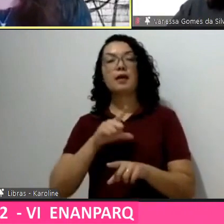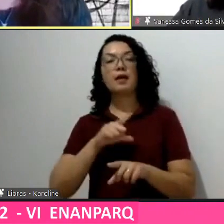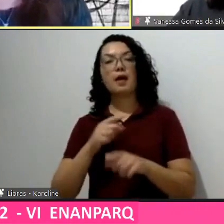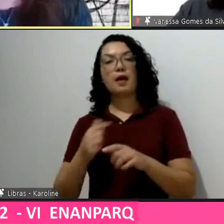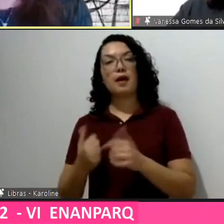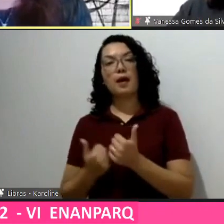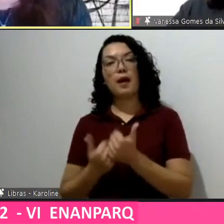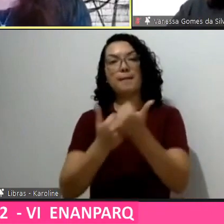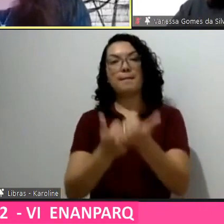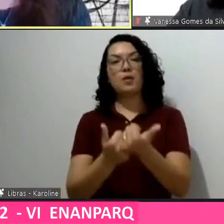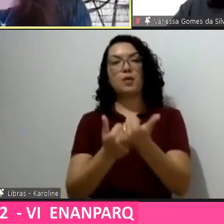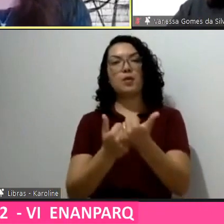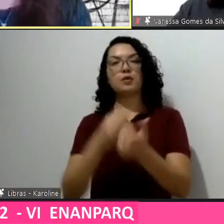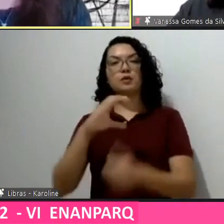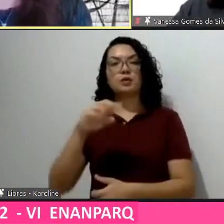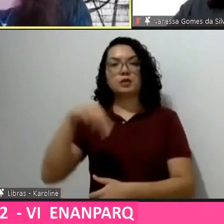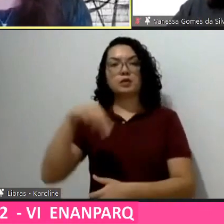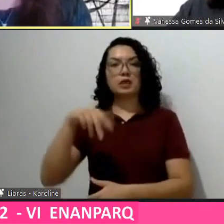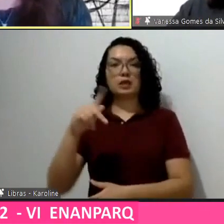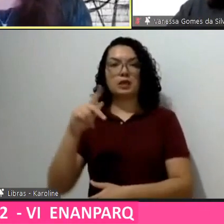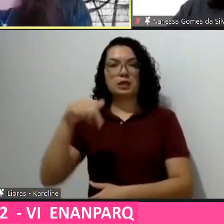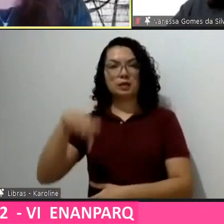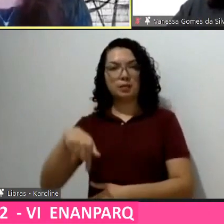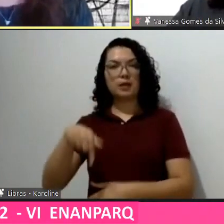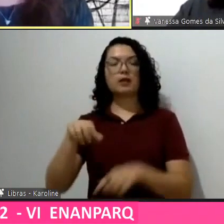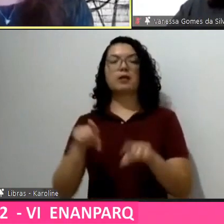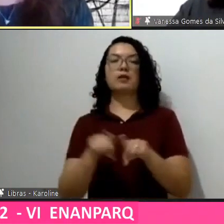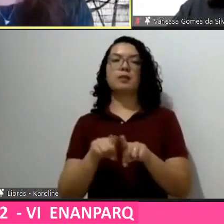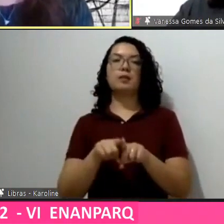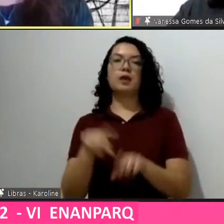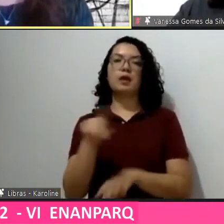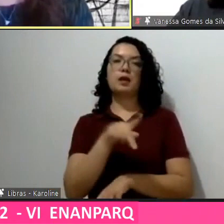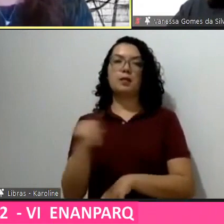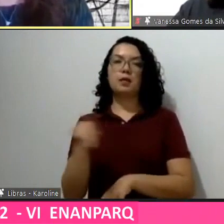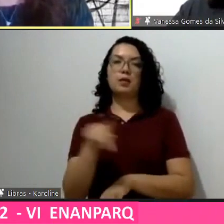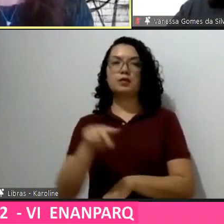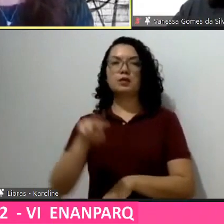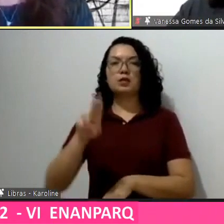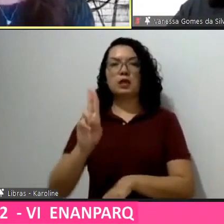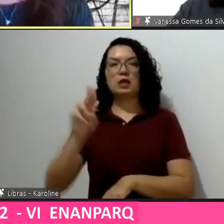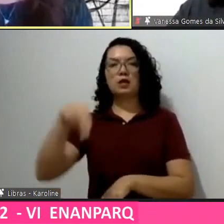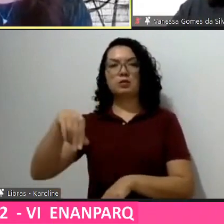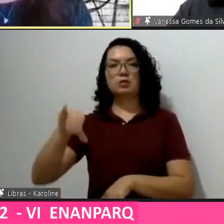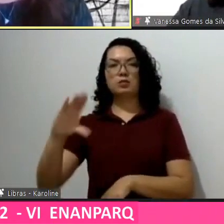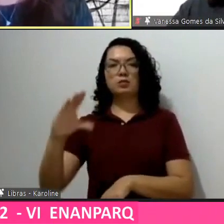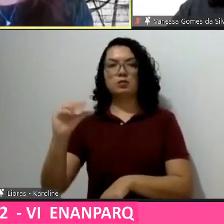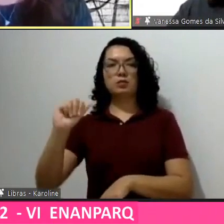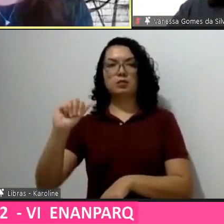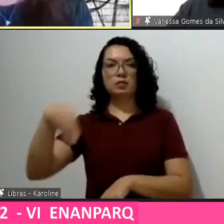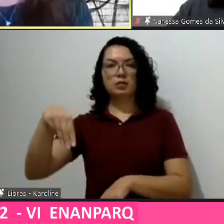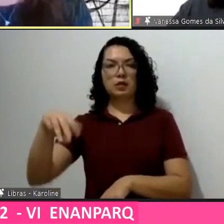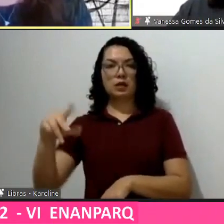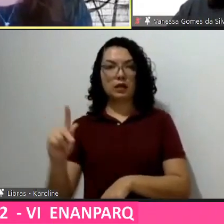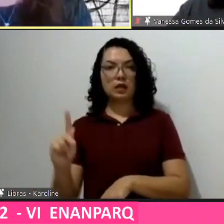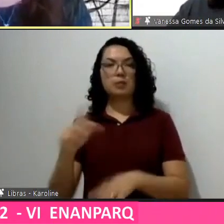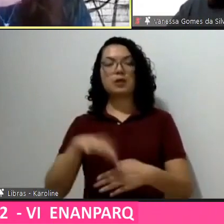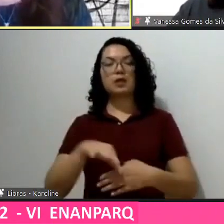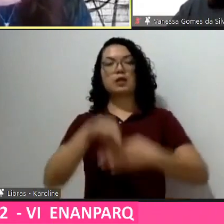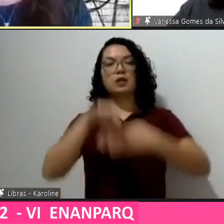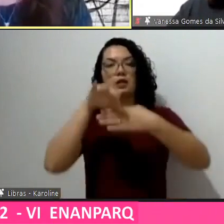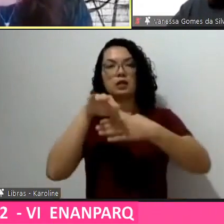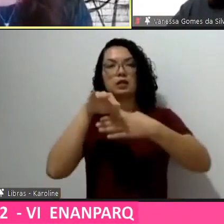2008, professora da Universidade Estadual de Campinas, Unicamp, onde lidera o Green Building Laboratory